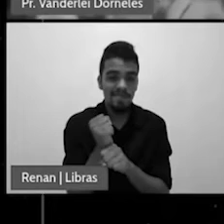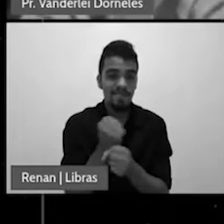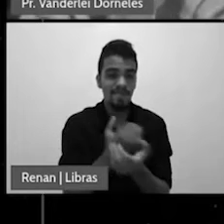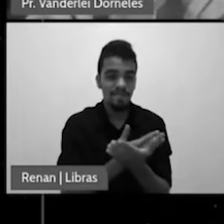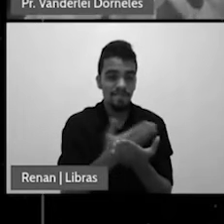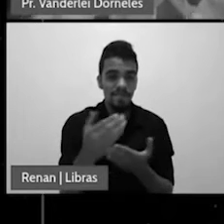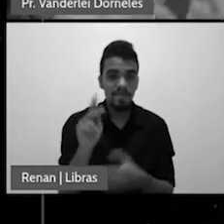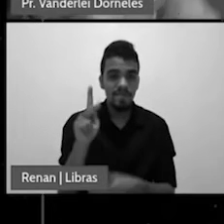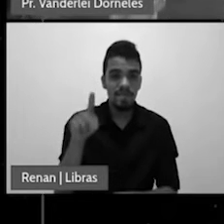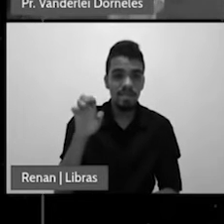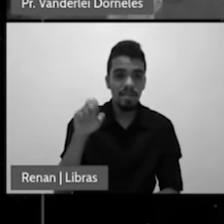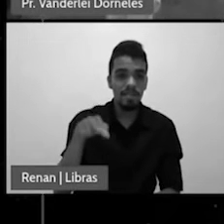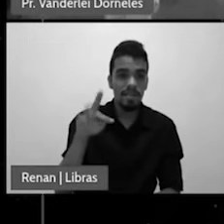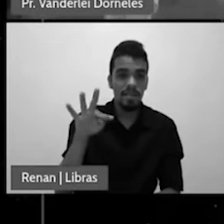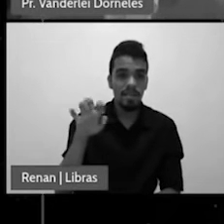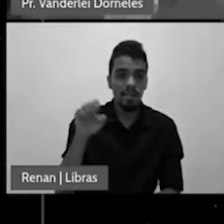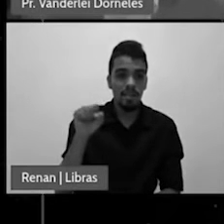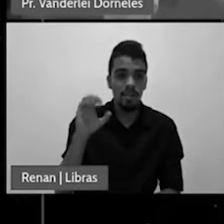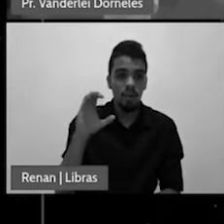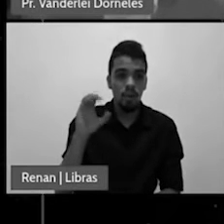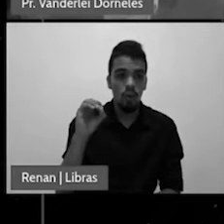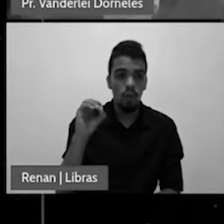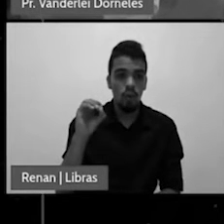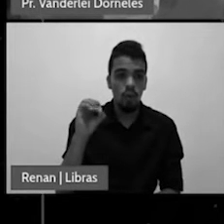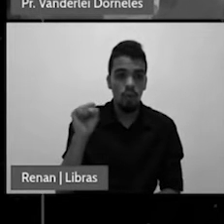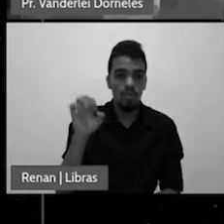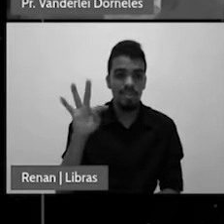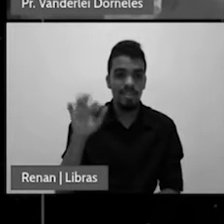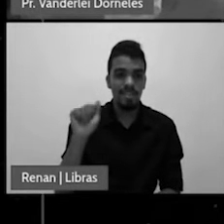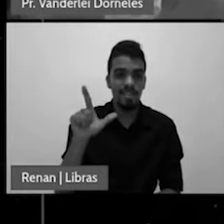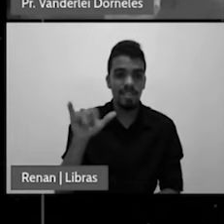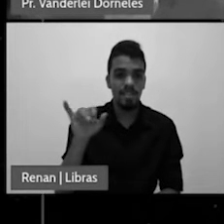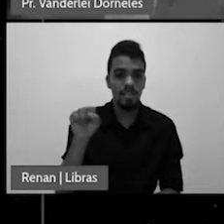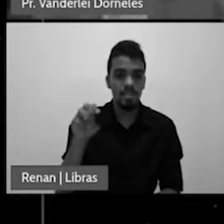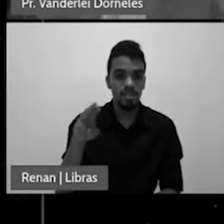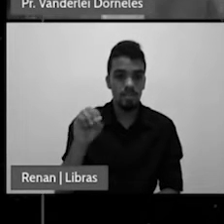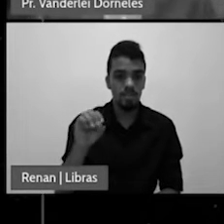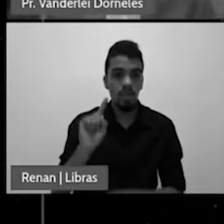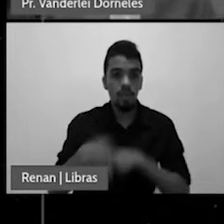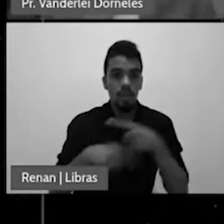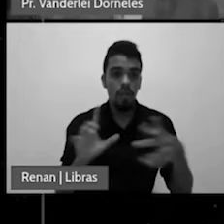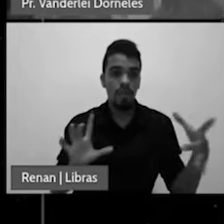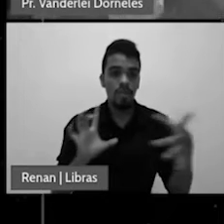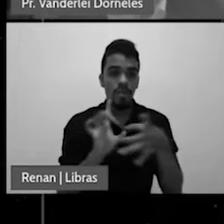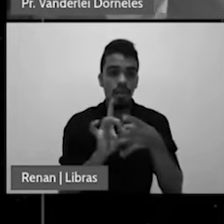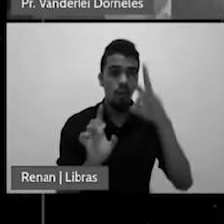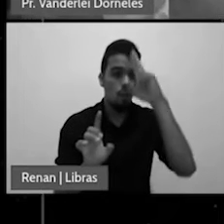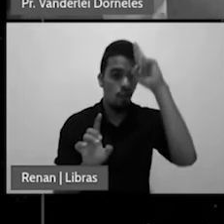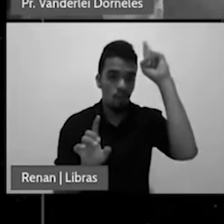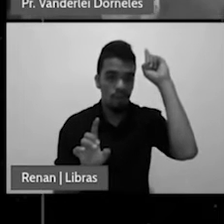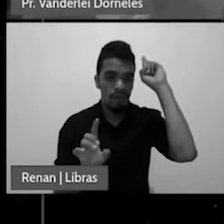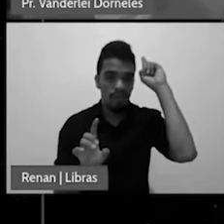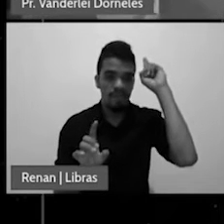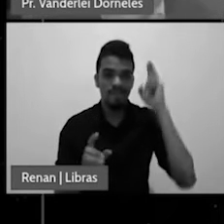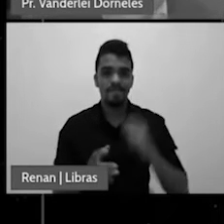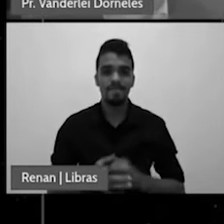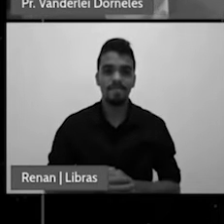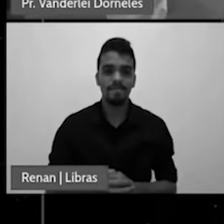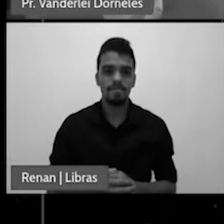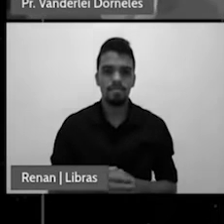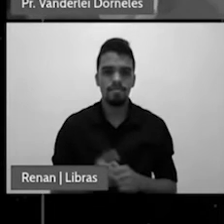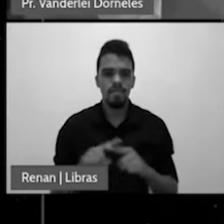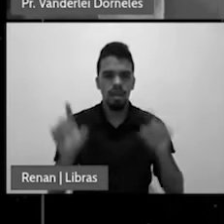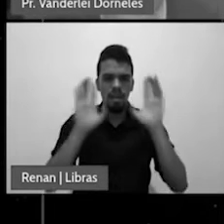Estados Unidos e depois a aproximação com o Império Romano ou com o poder romano mas será que os papos estão realmente